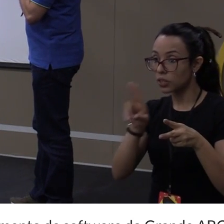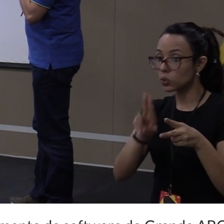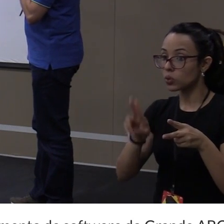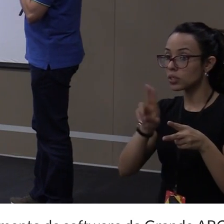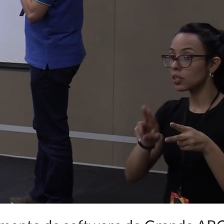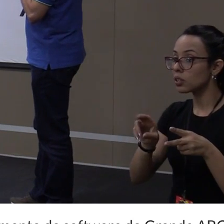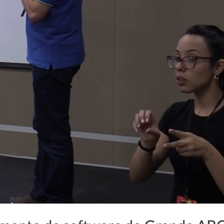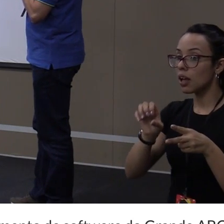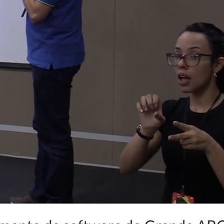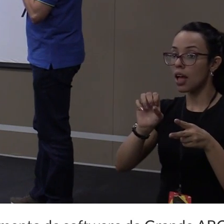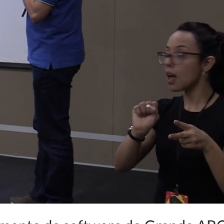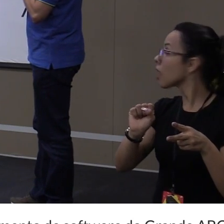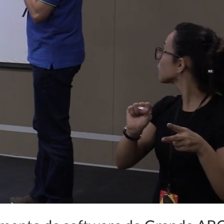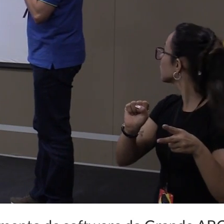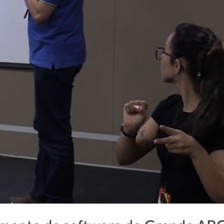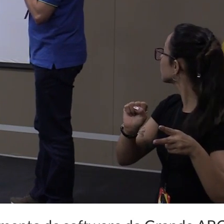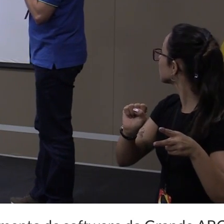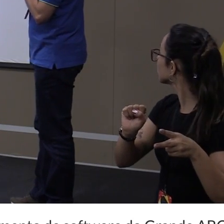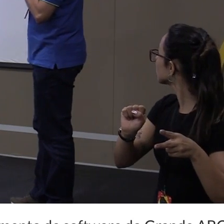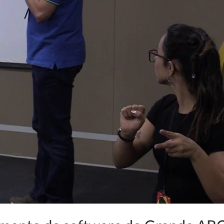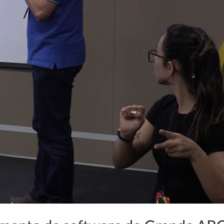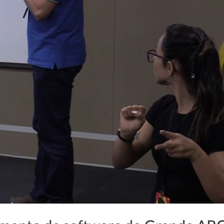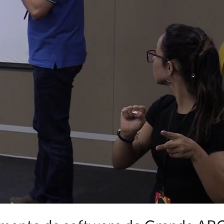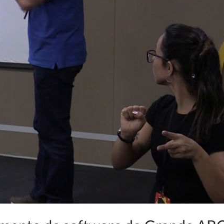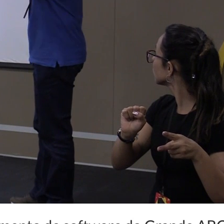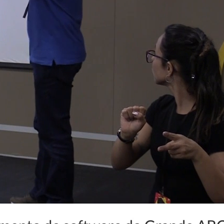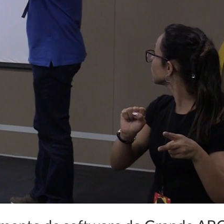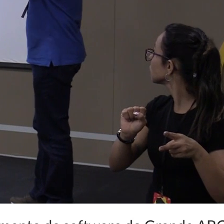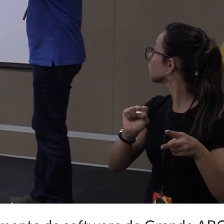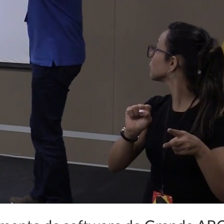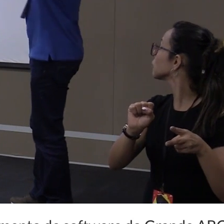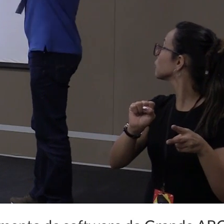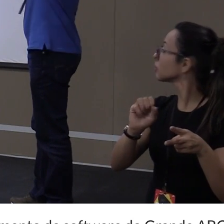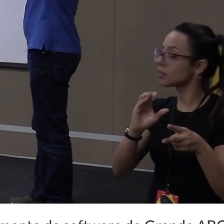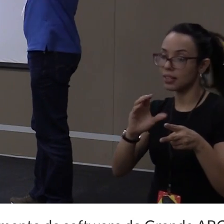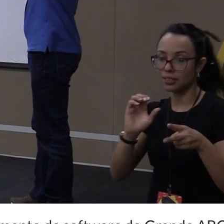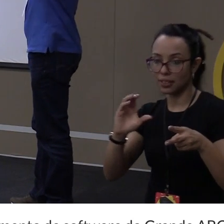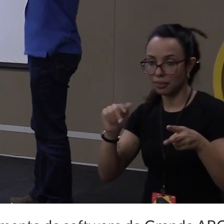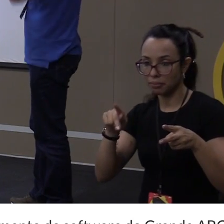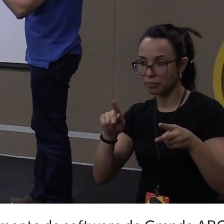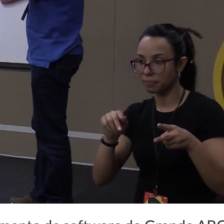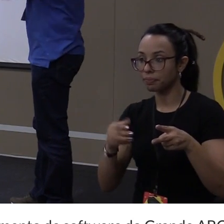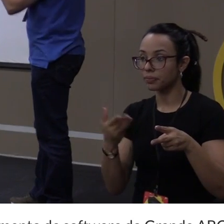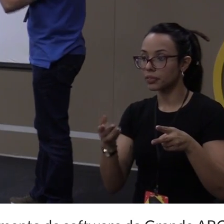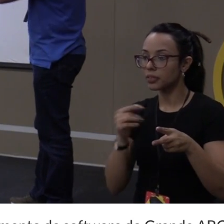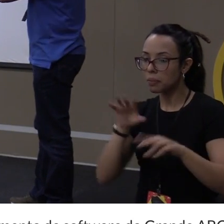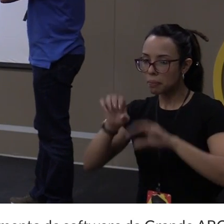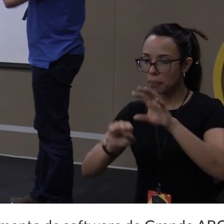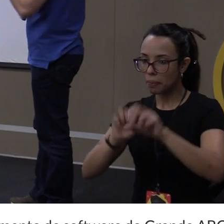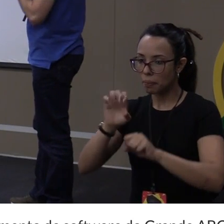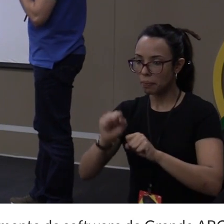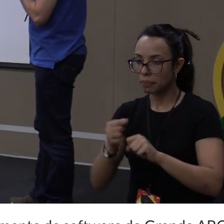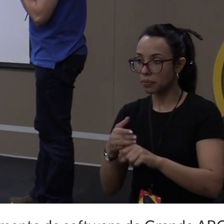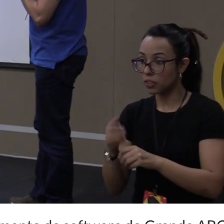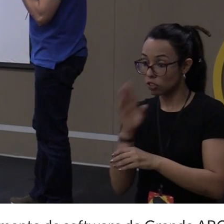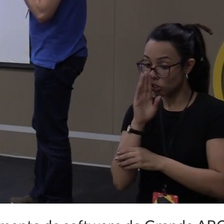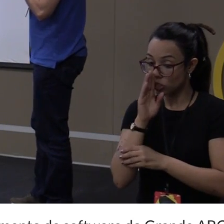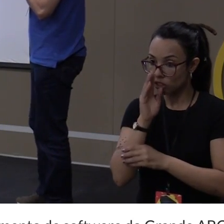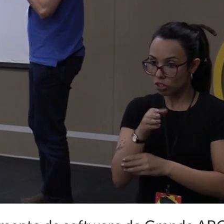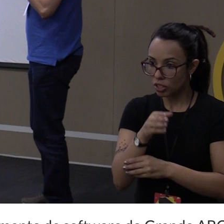pegando dentro do diário. Por isso que tem um pontinho aqui. Se eu colocasse barra a barra, ele ia pegar desde a raiz. Esse daí, eu estou pegando o relativo.